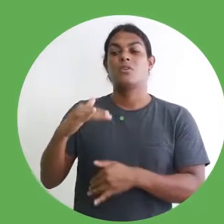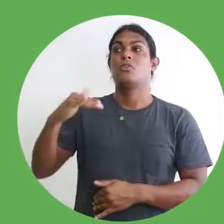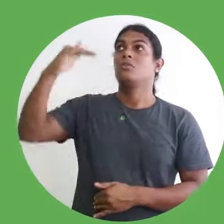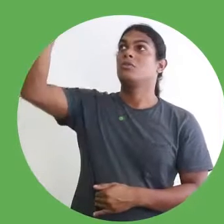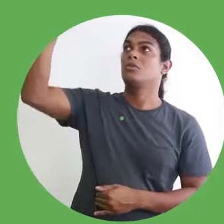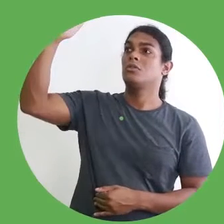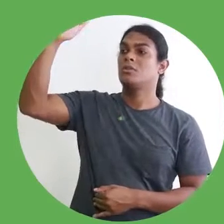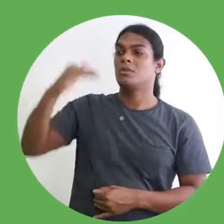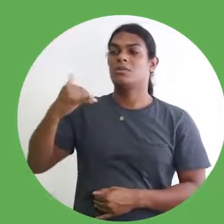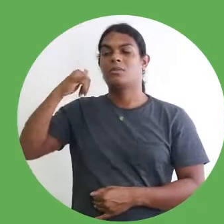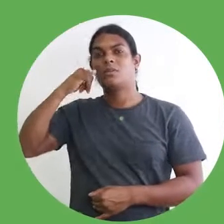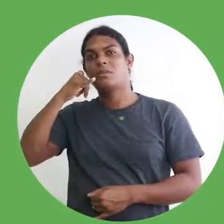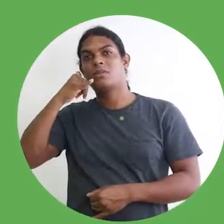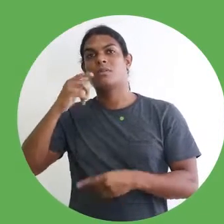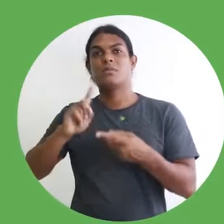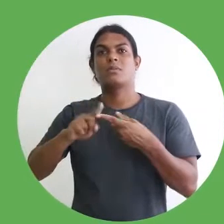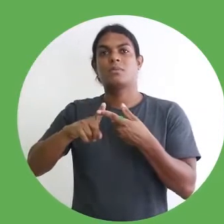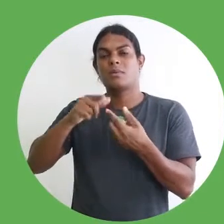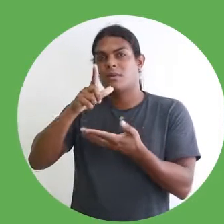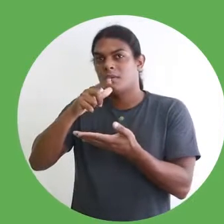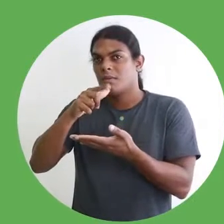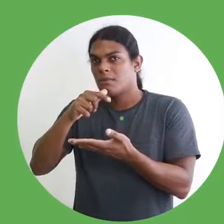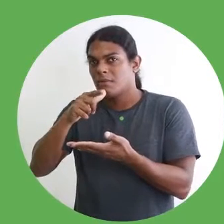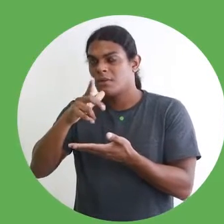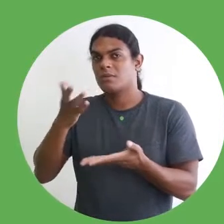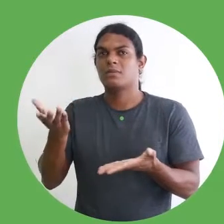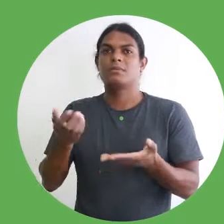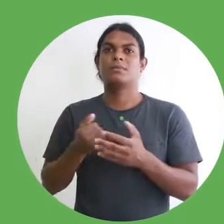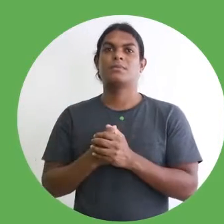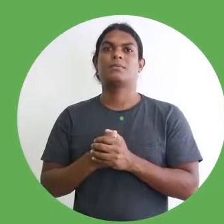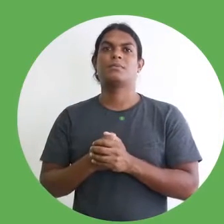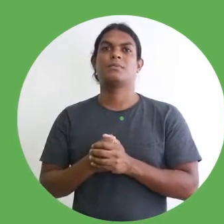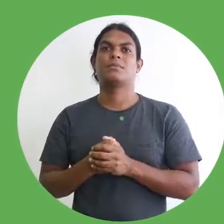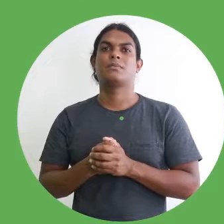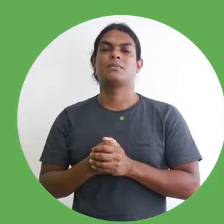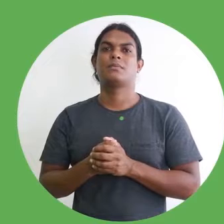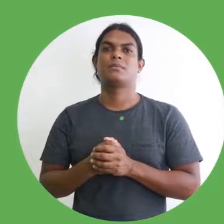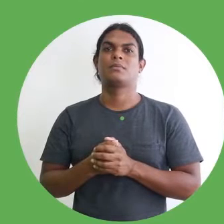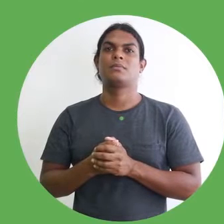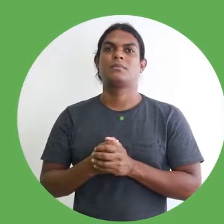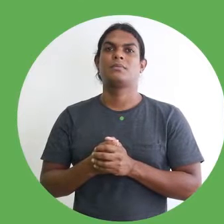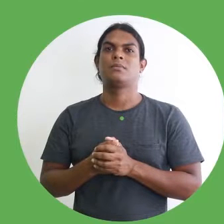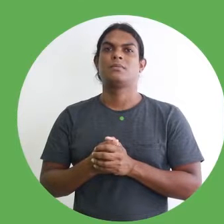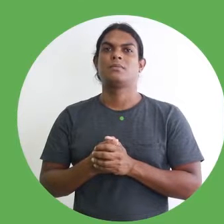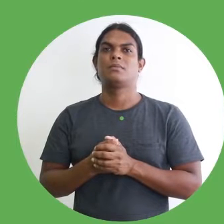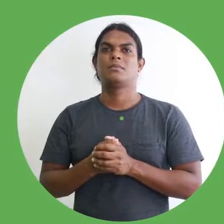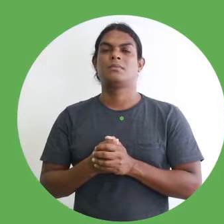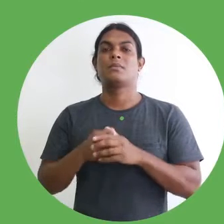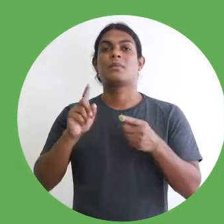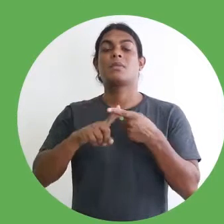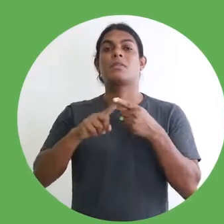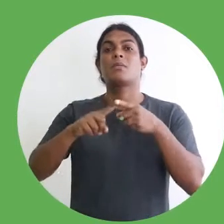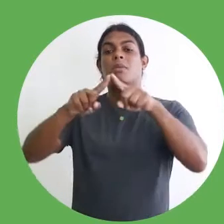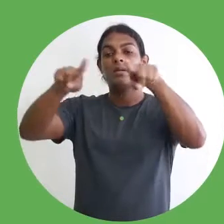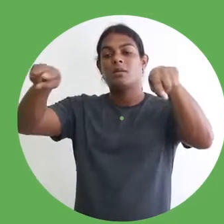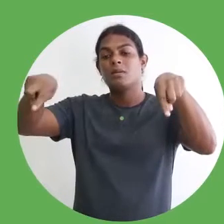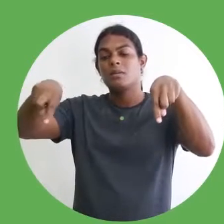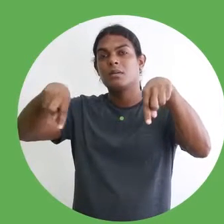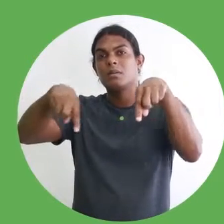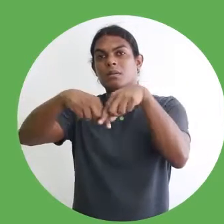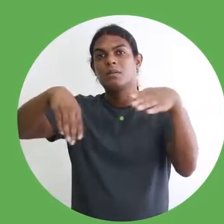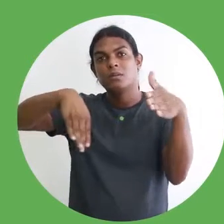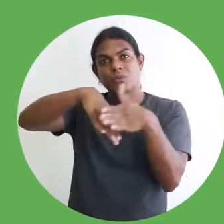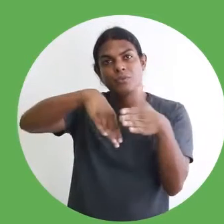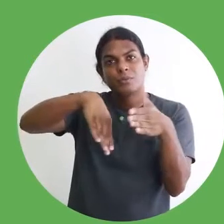bebedouro, como você pode ver aí nesse próximo slide, estruturas de pódio para a pessoa com deficiência, ela não